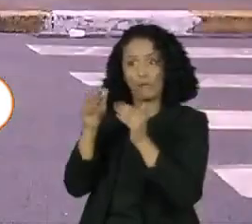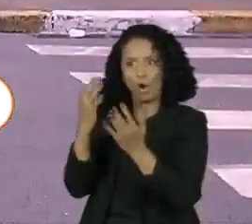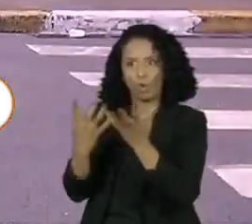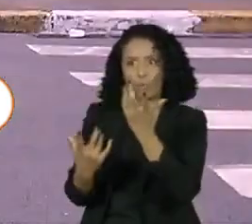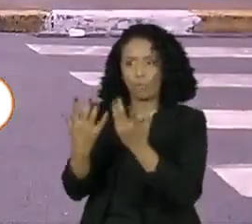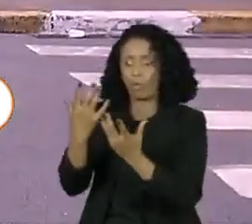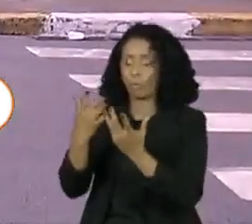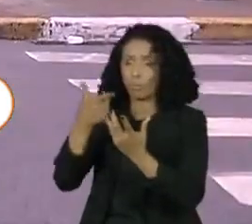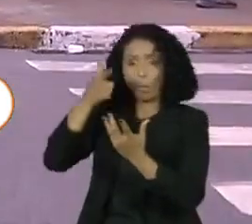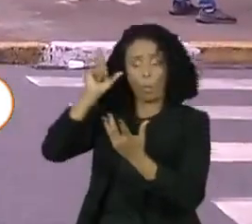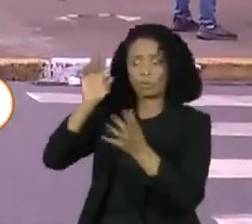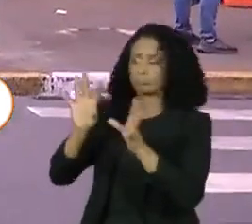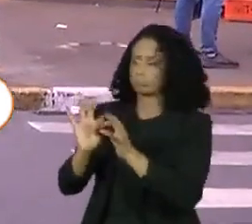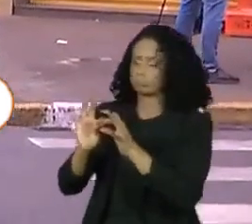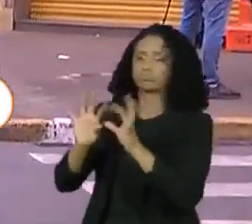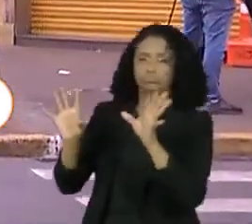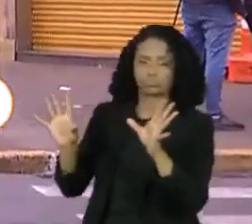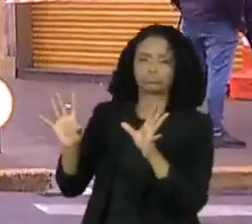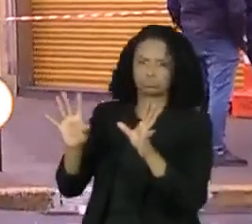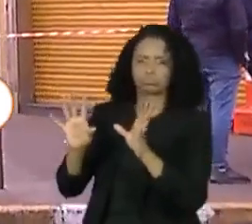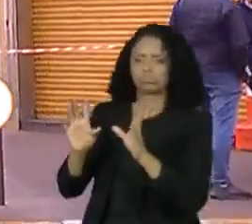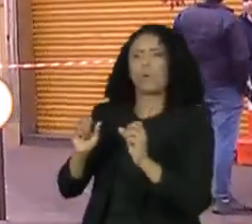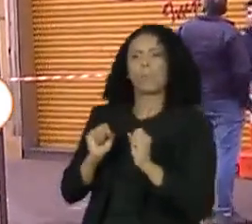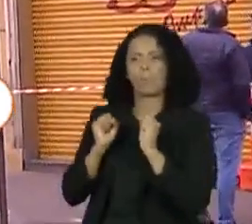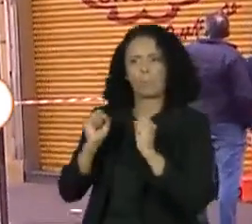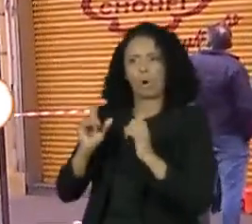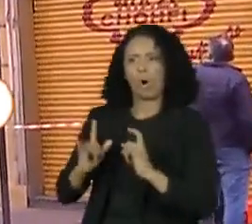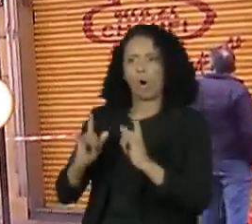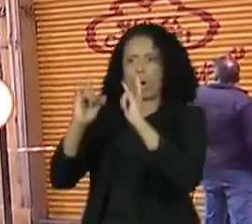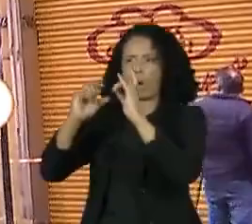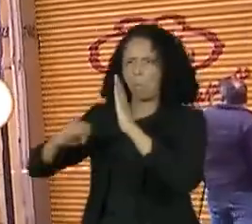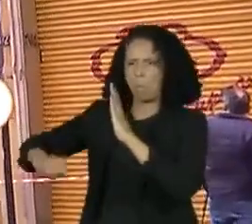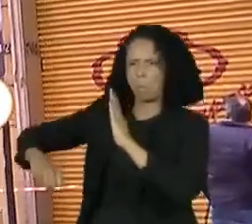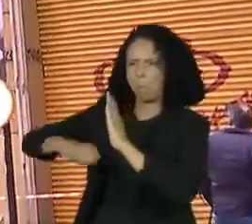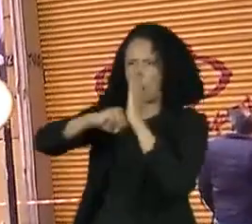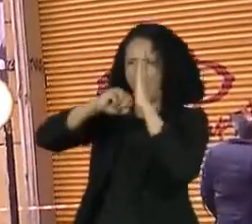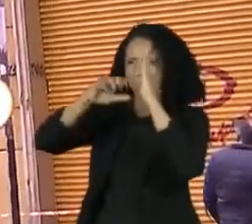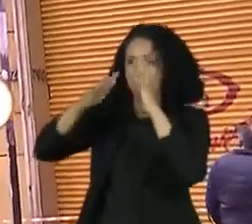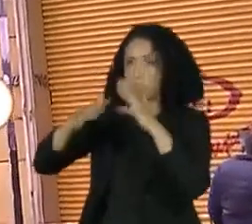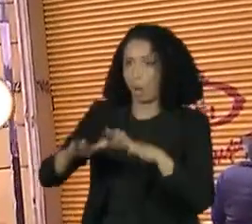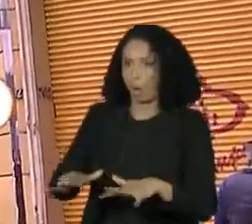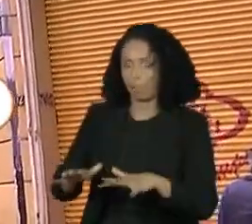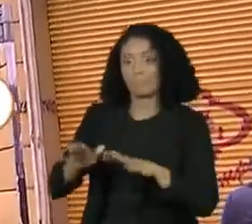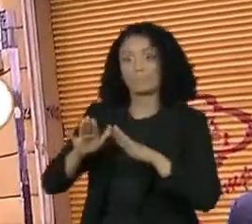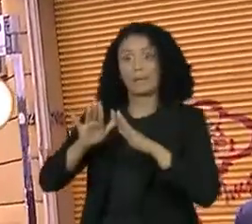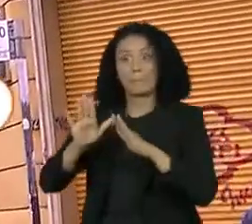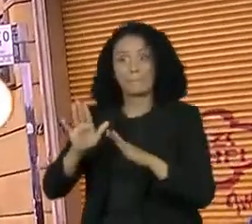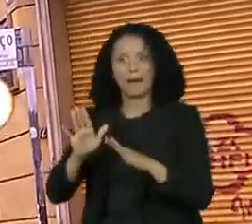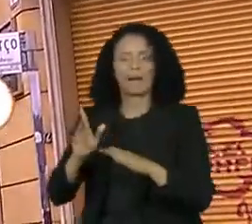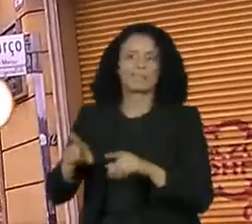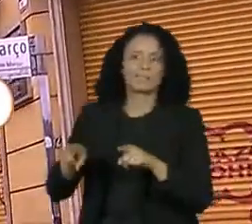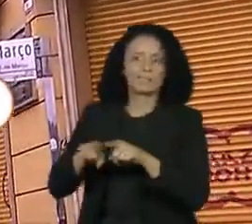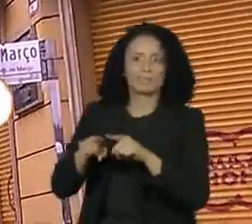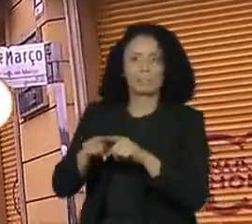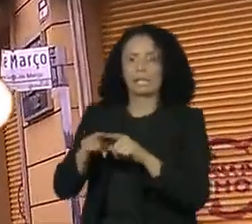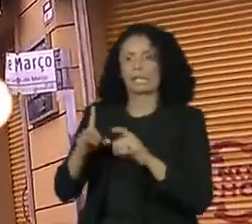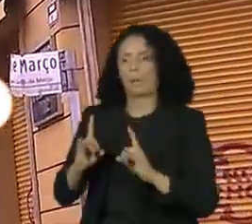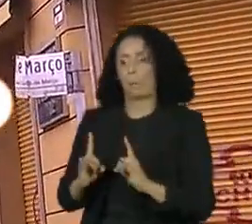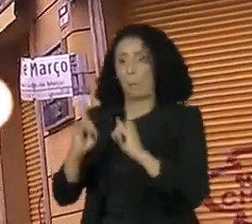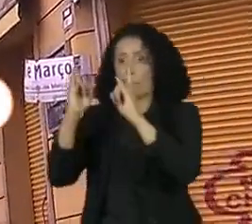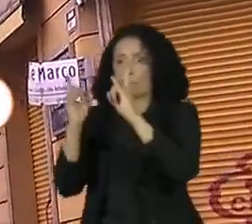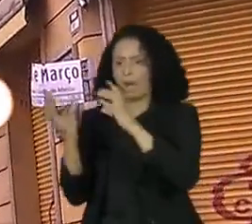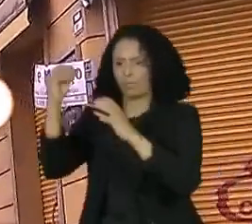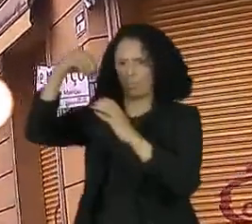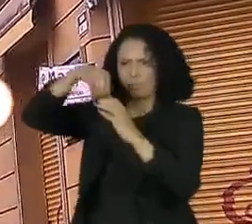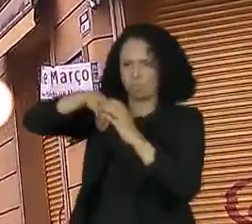demolição do prédio, mas os técnicos da Prefeitura descartaram a possibilidade de implosão, já que isso poderia afetar outros prédios